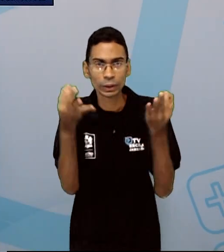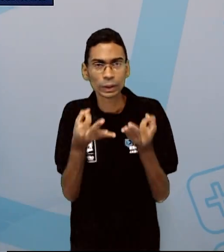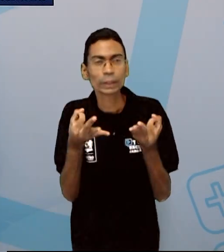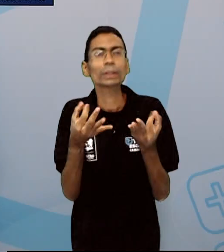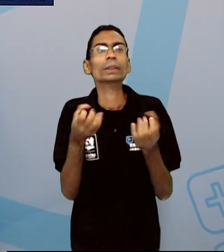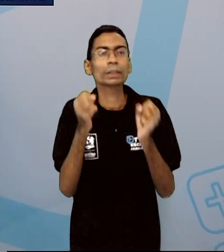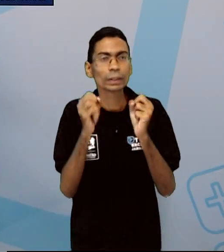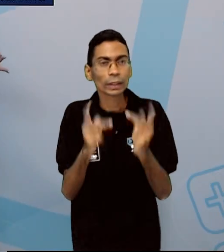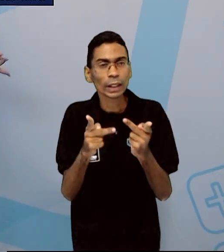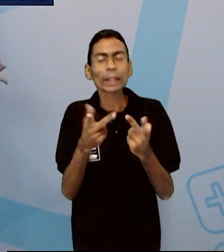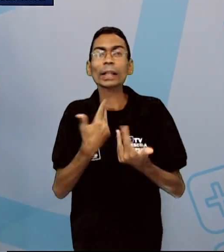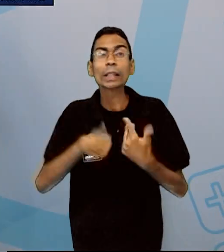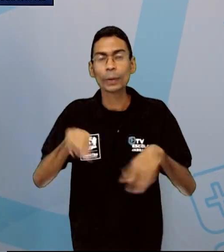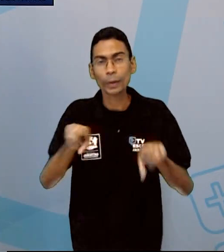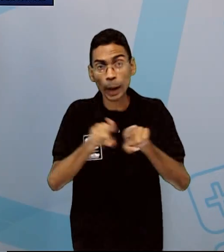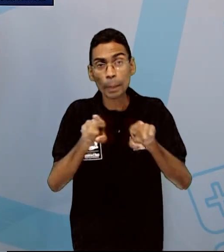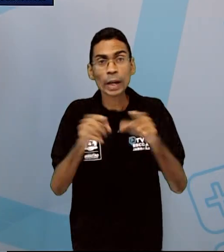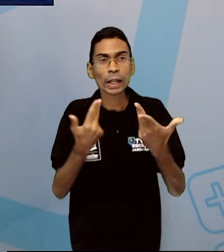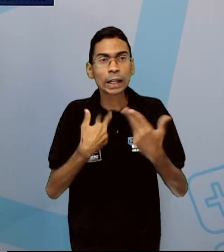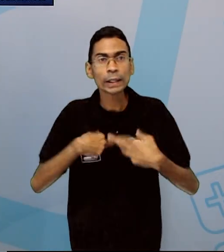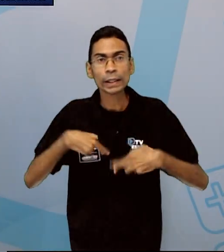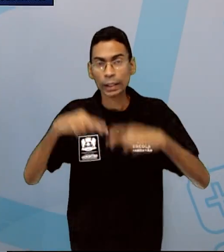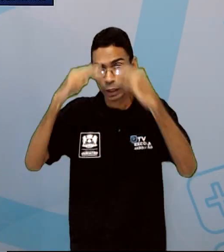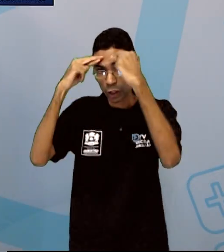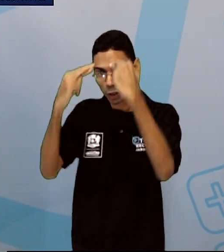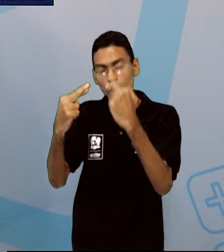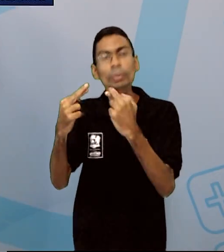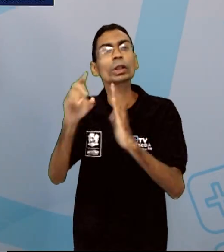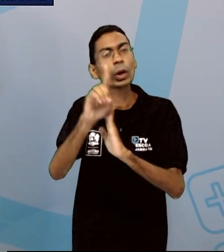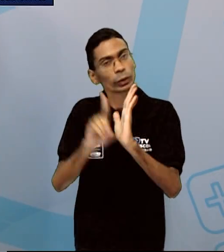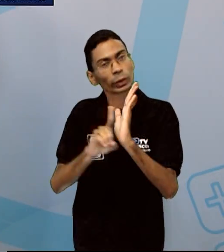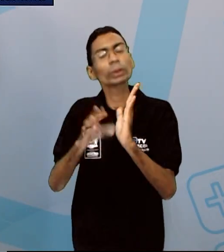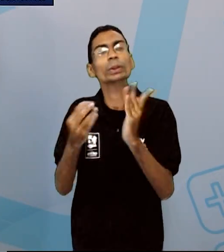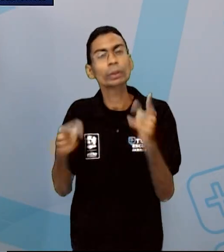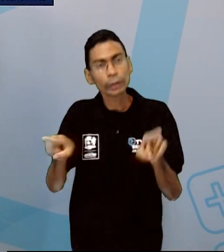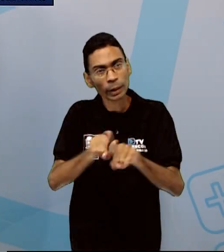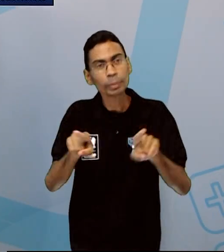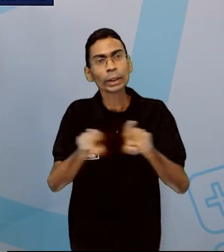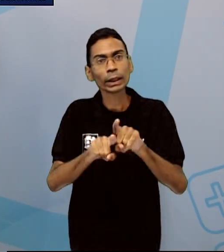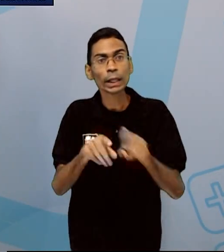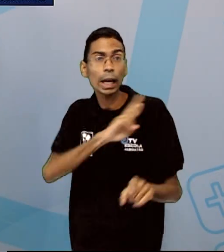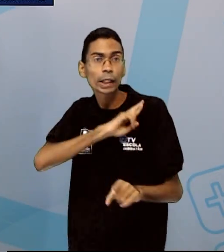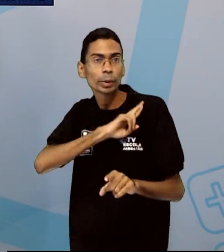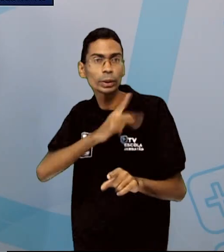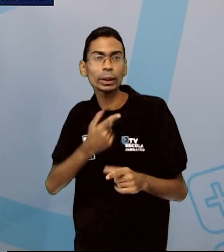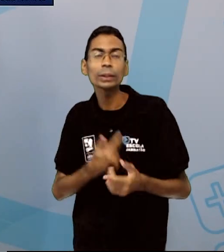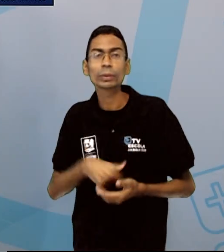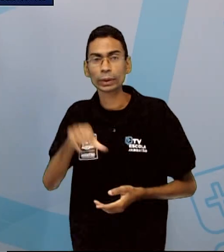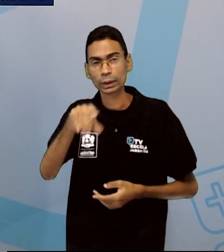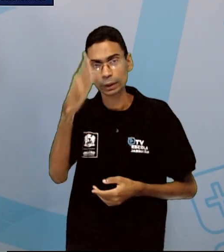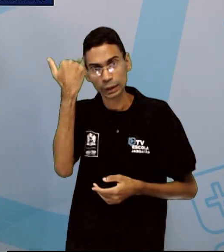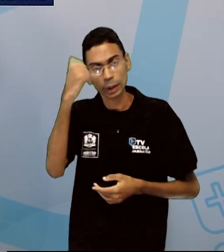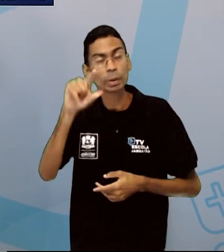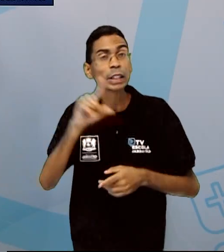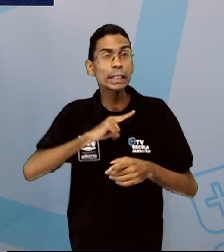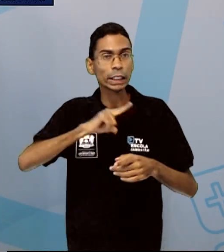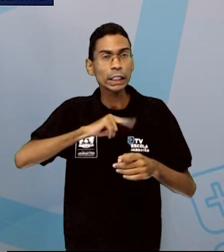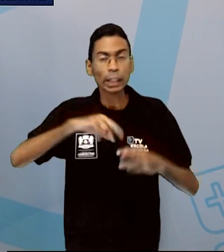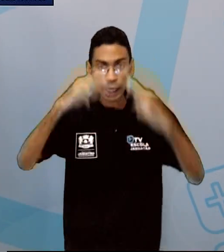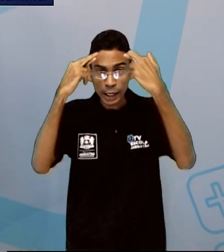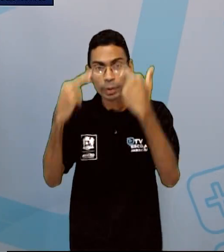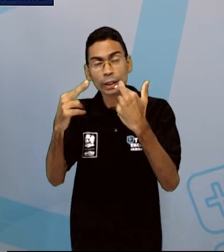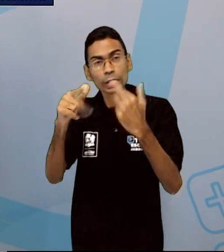cidadania é o respeito. Tenho certeza que você que está aí na sua casa nos assistindo gosta de ser respeitado. Mas você